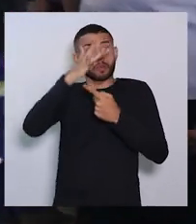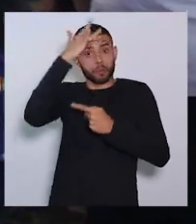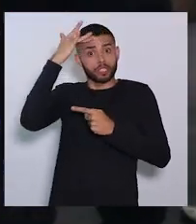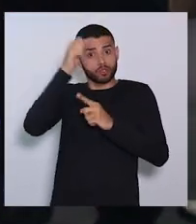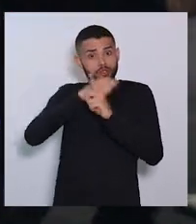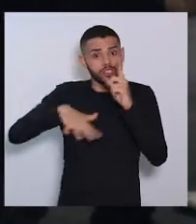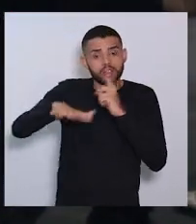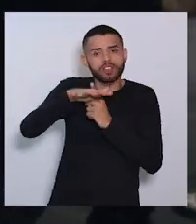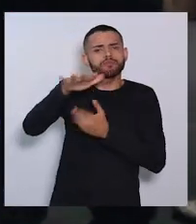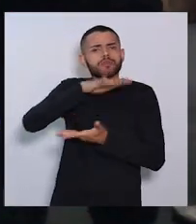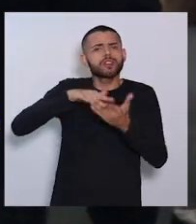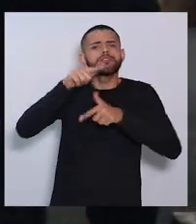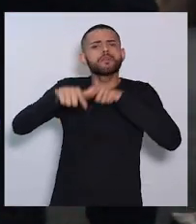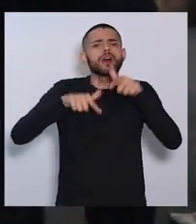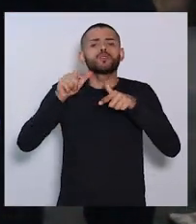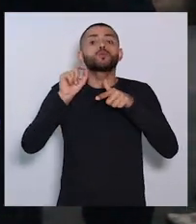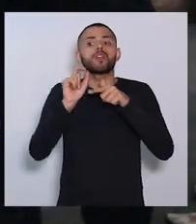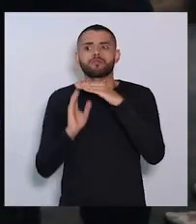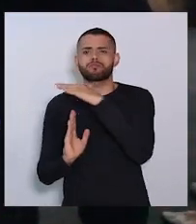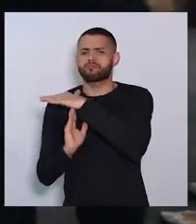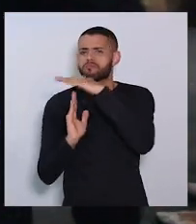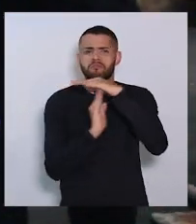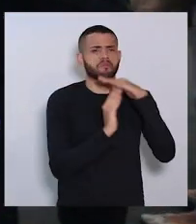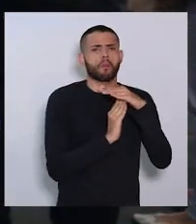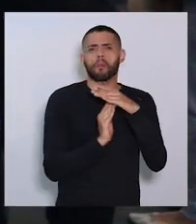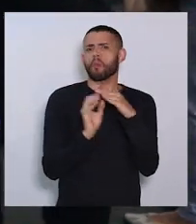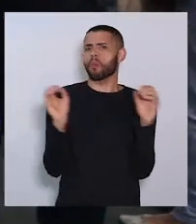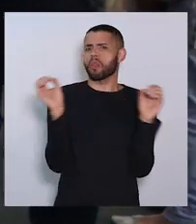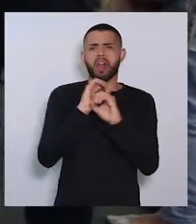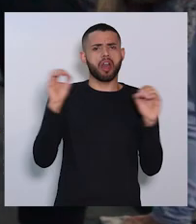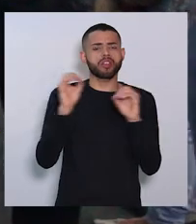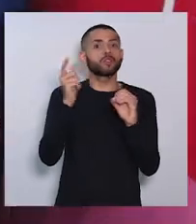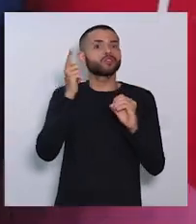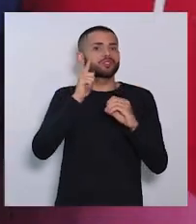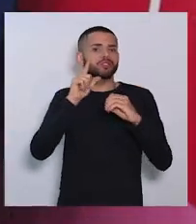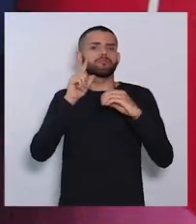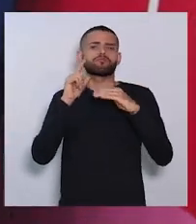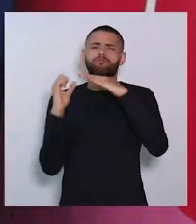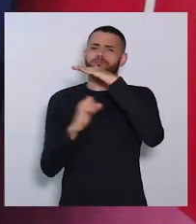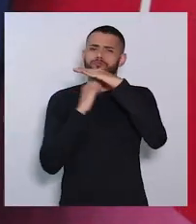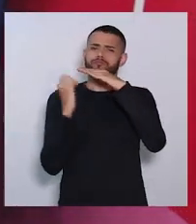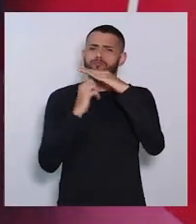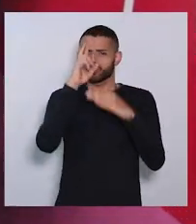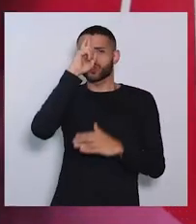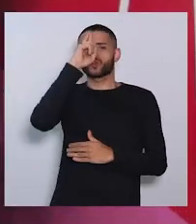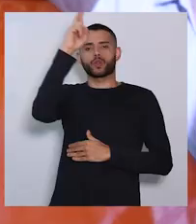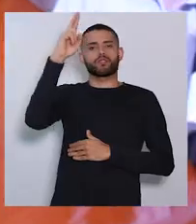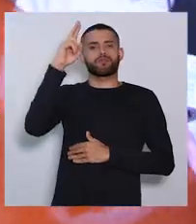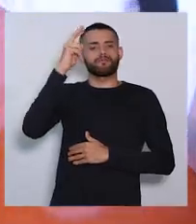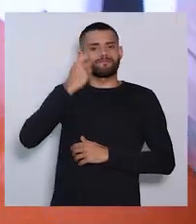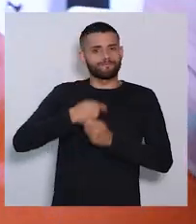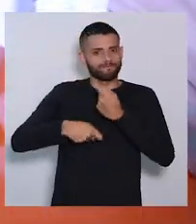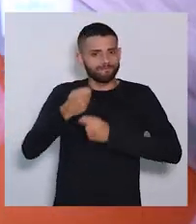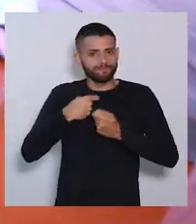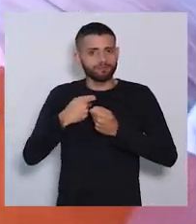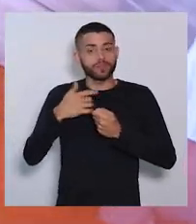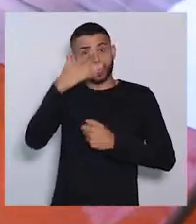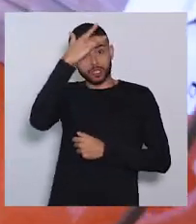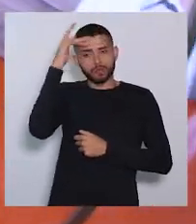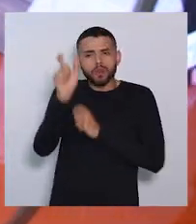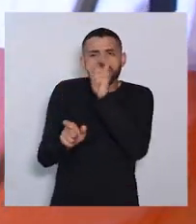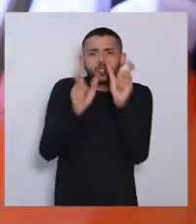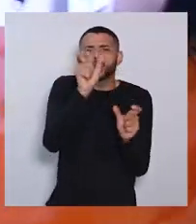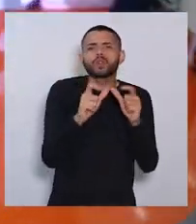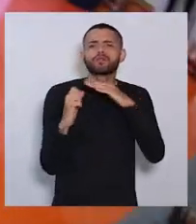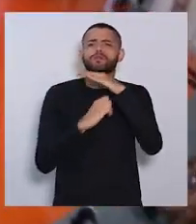e para o mercado que não existem barreiras para empreender e conquistar o sucesso por meio do seu próprio negócio. Esses empreendedores